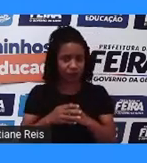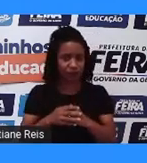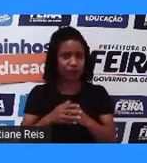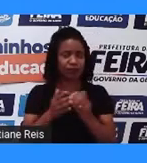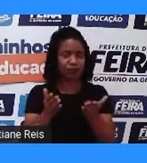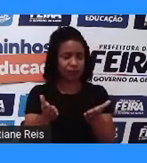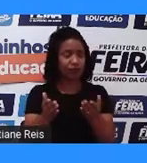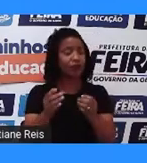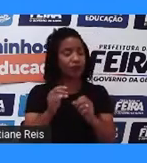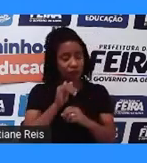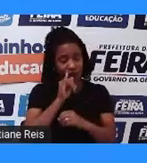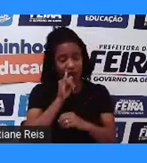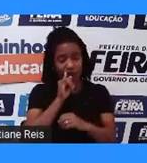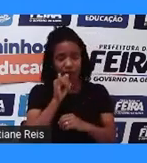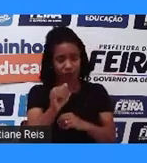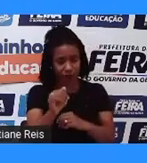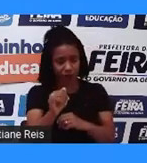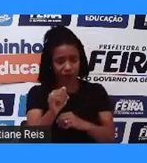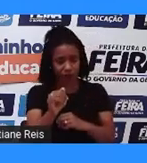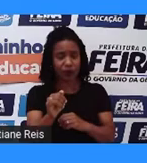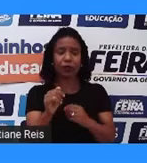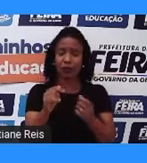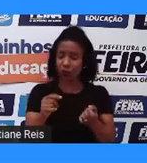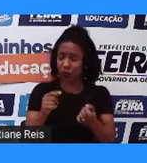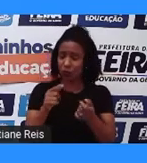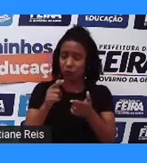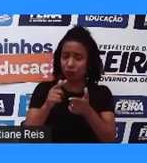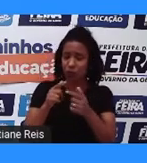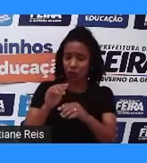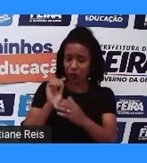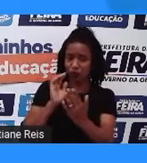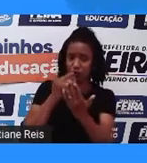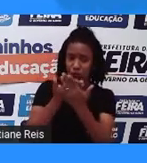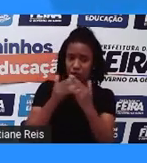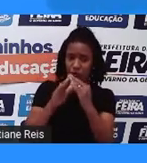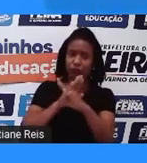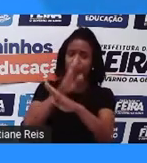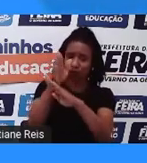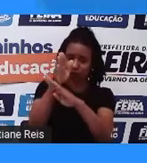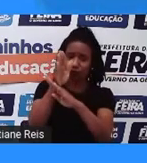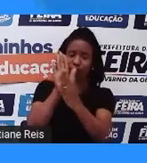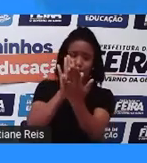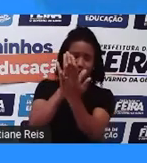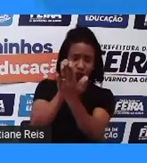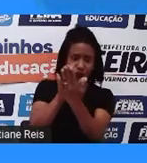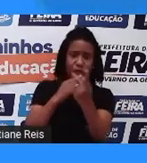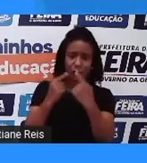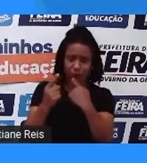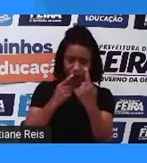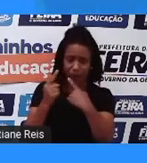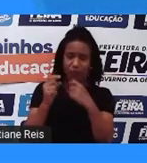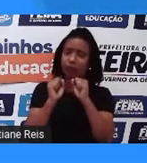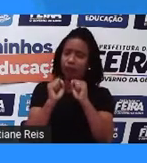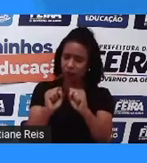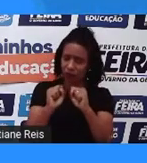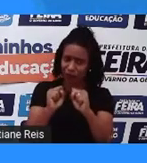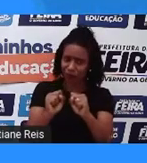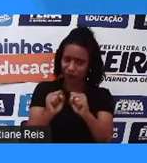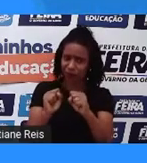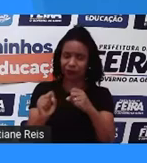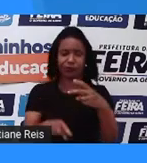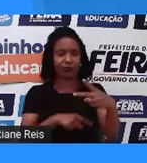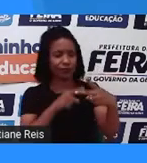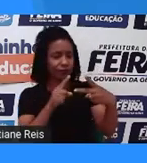você vai resolver isso pessoalmente. Uma outra opção é você